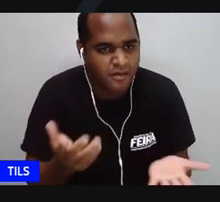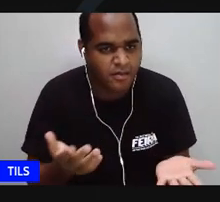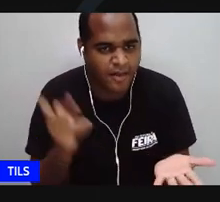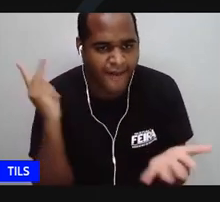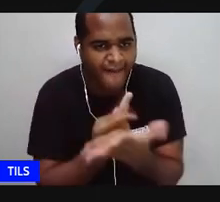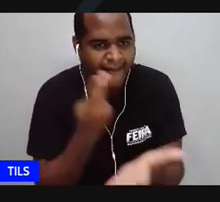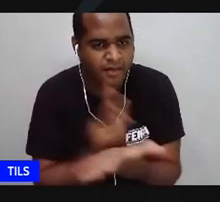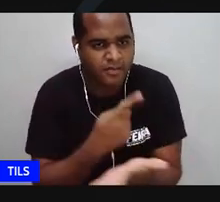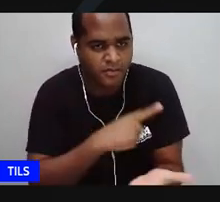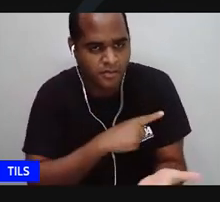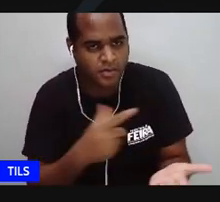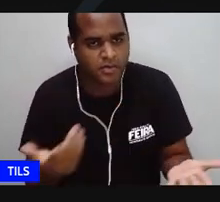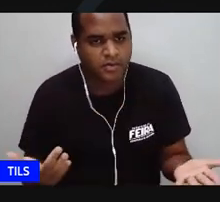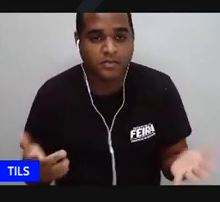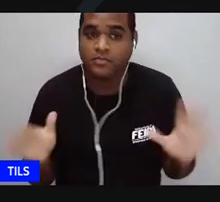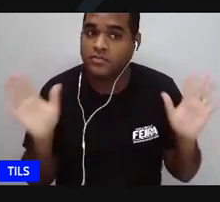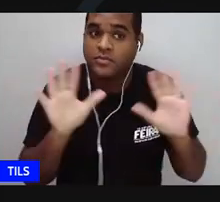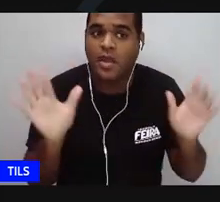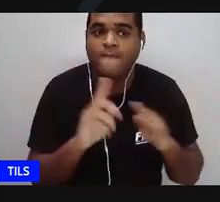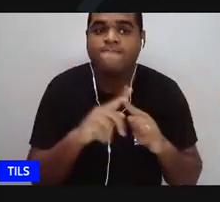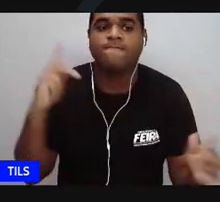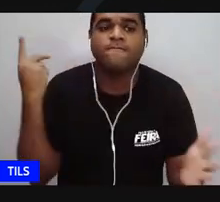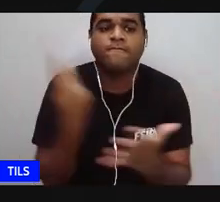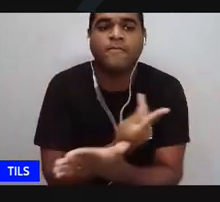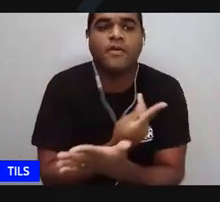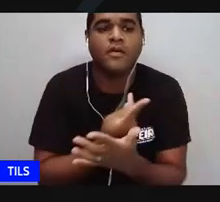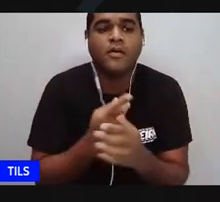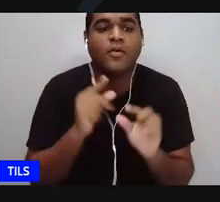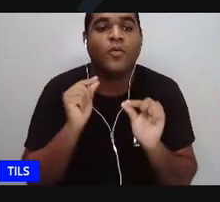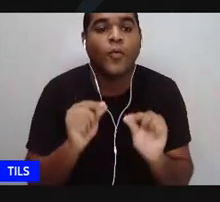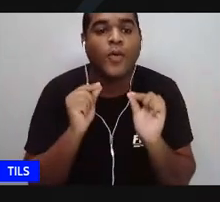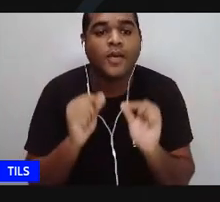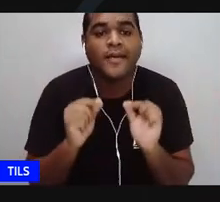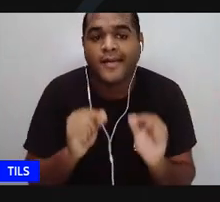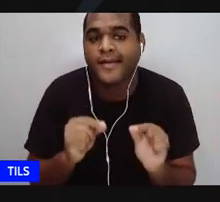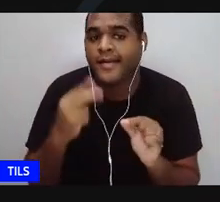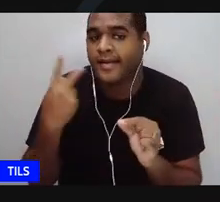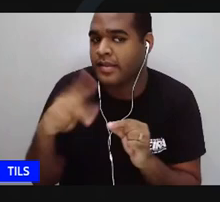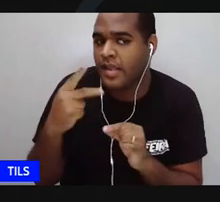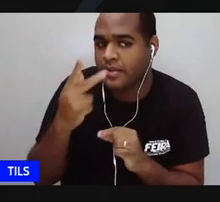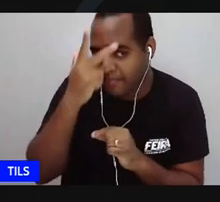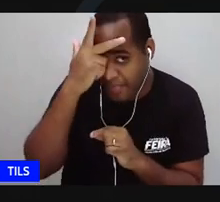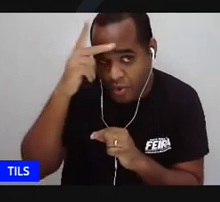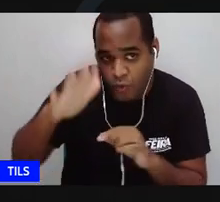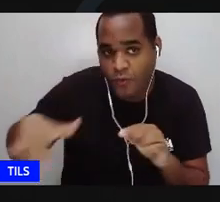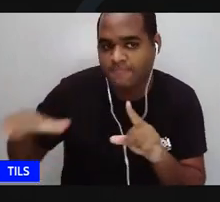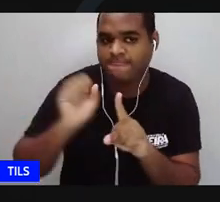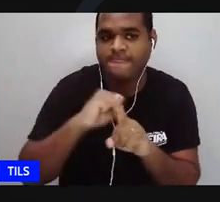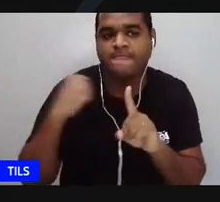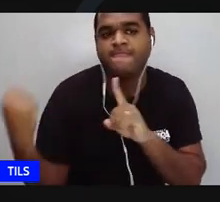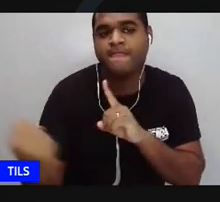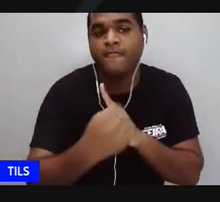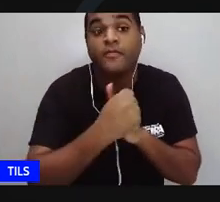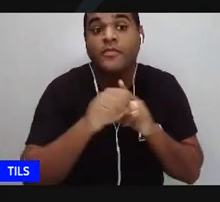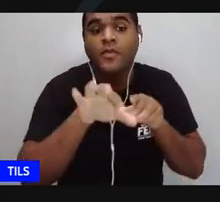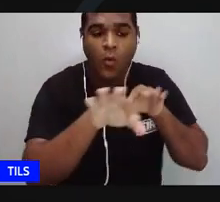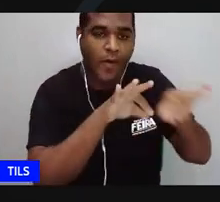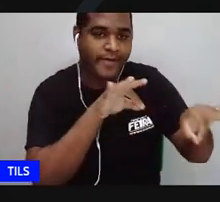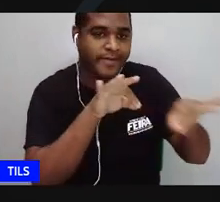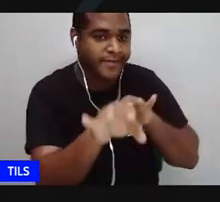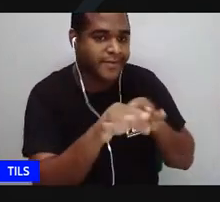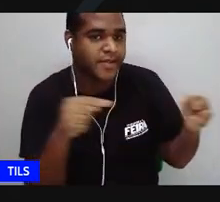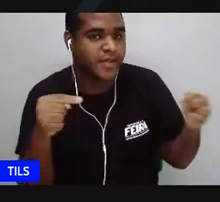errado? Não. O que está errado é a forma injusta como a sociedade está organizada.